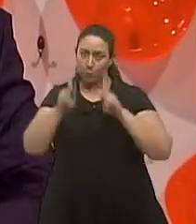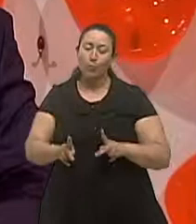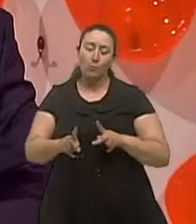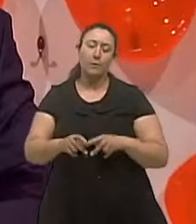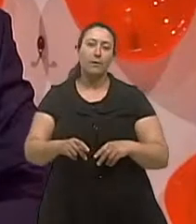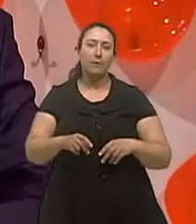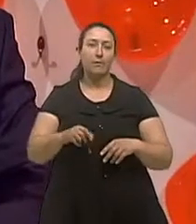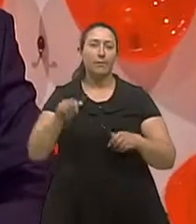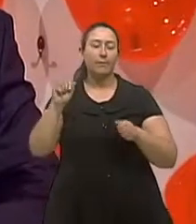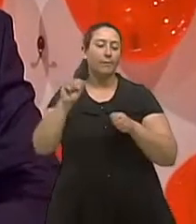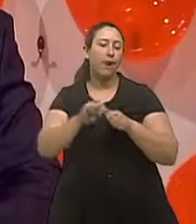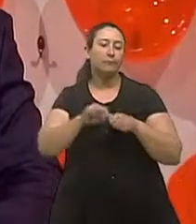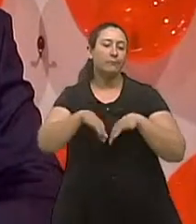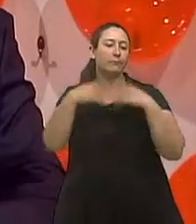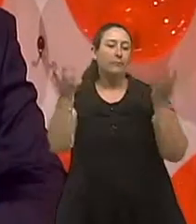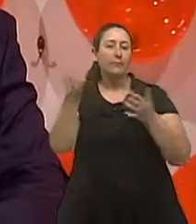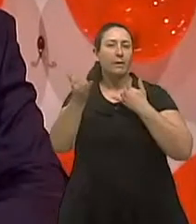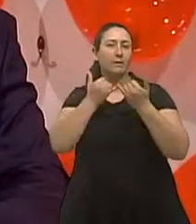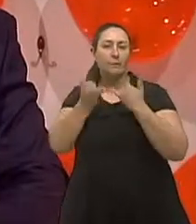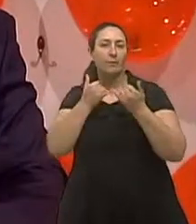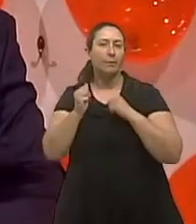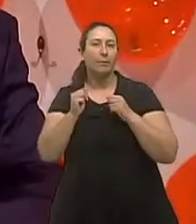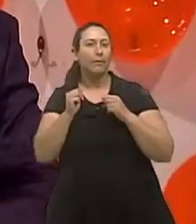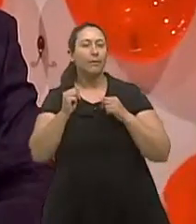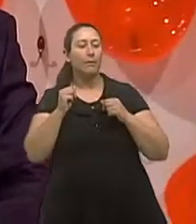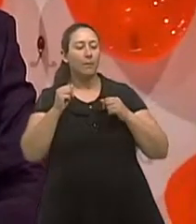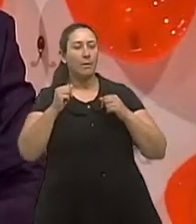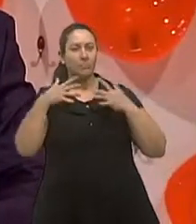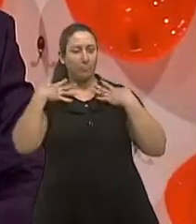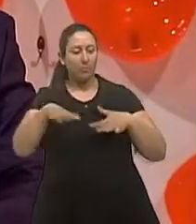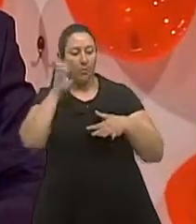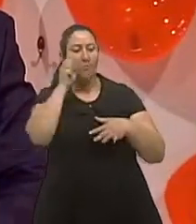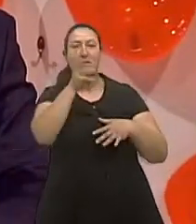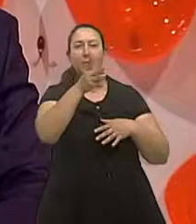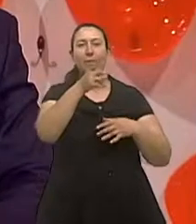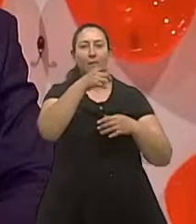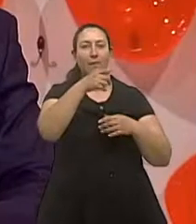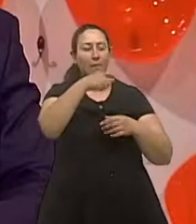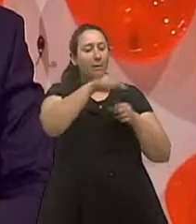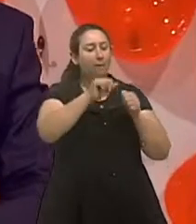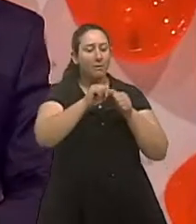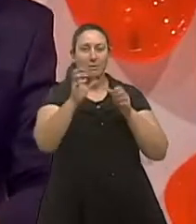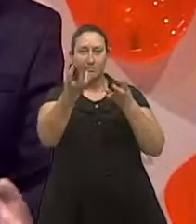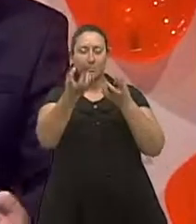fazem costuram um par de meia no pijama e colocam duas bolinhas de tênis nas costas